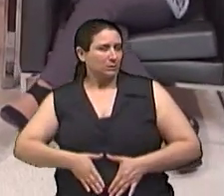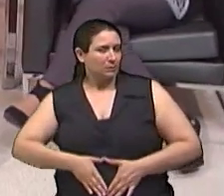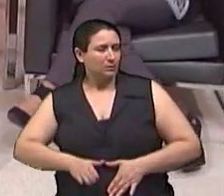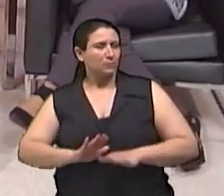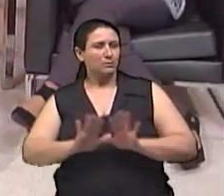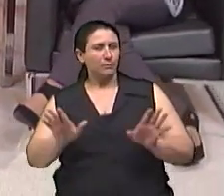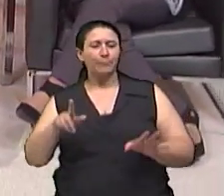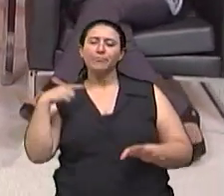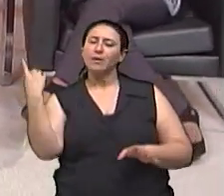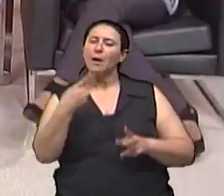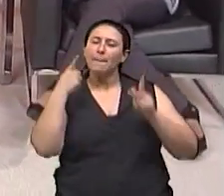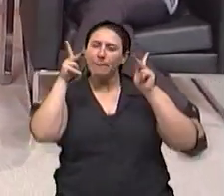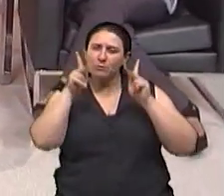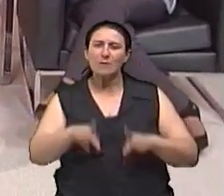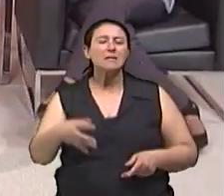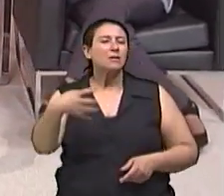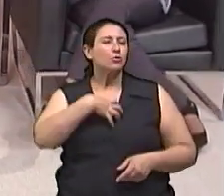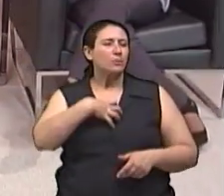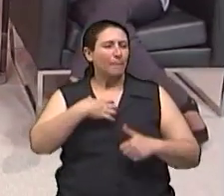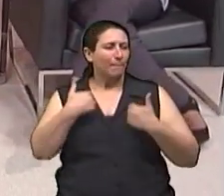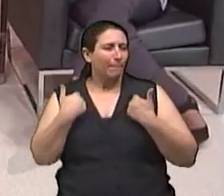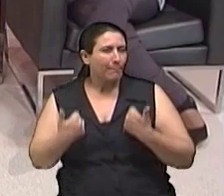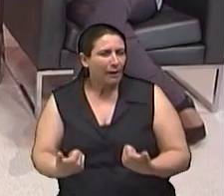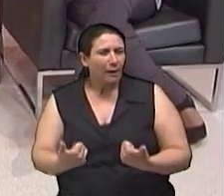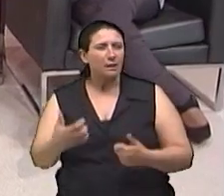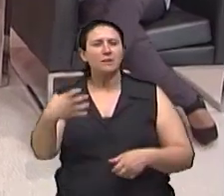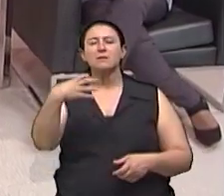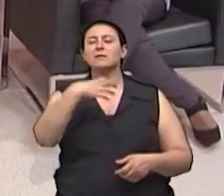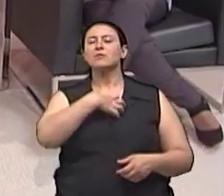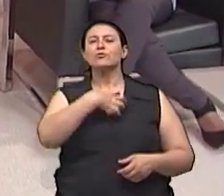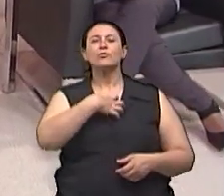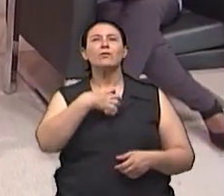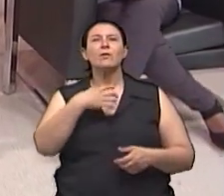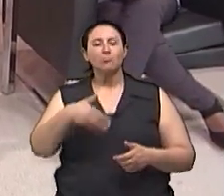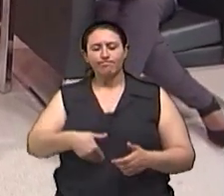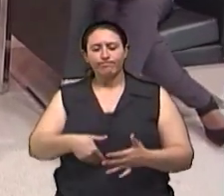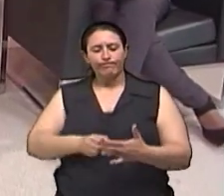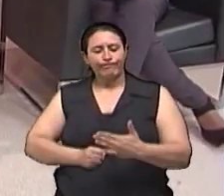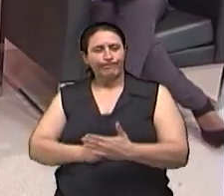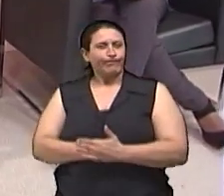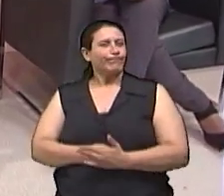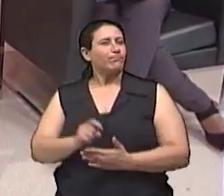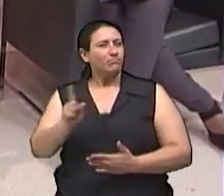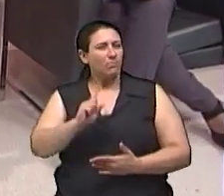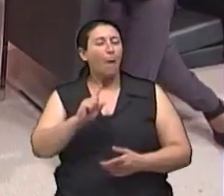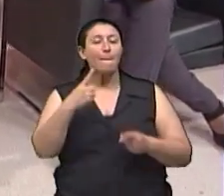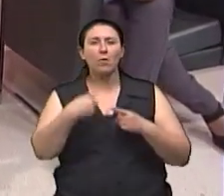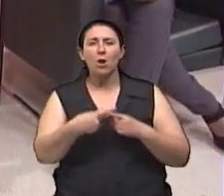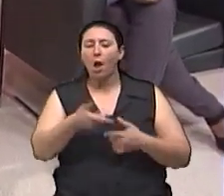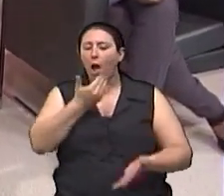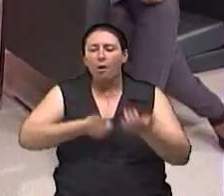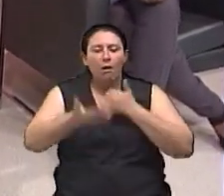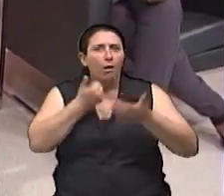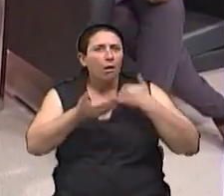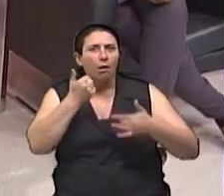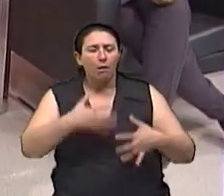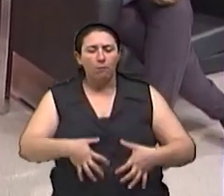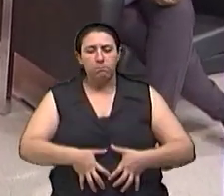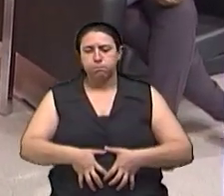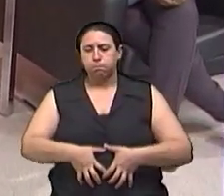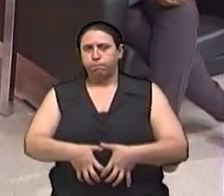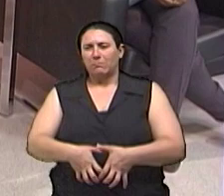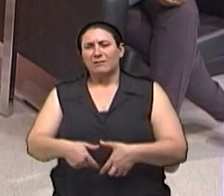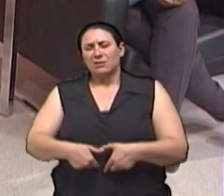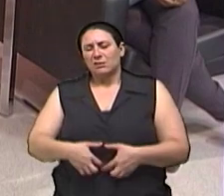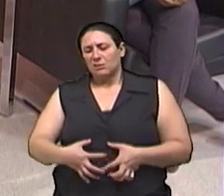se sentir bem, né? Não vai se sentir com essa indigestão, esse aumento que a gente chama de um empachamento gástrico